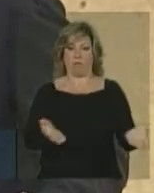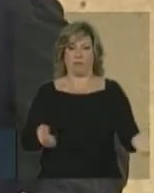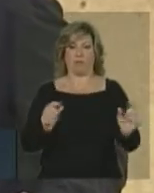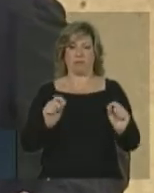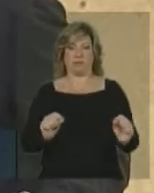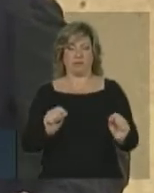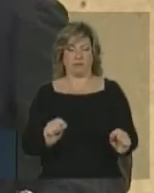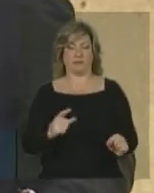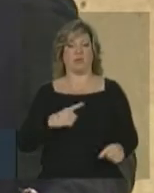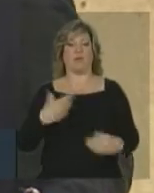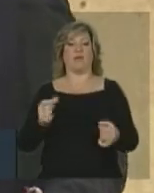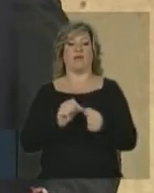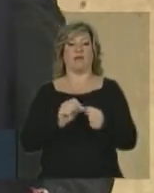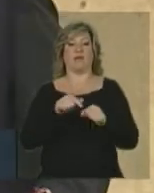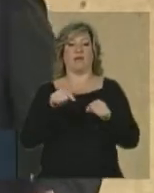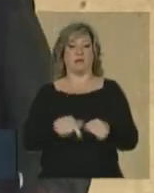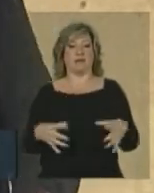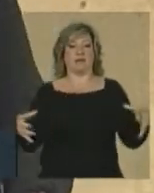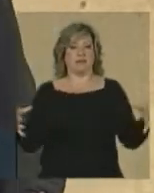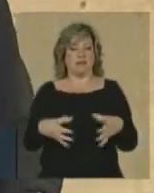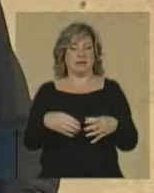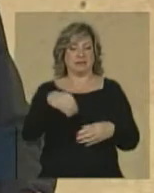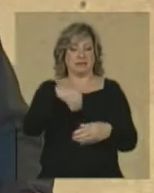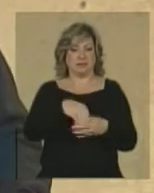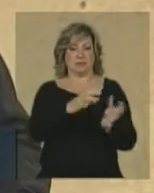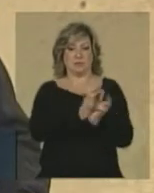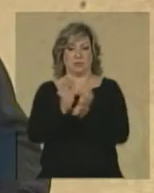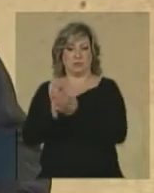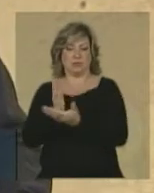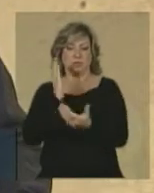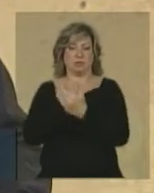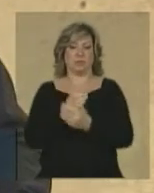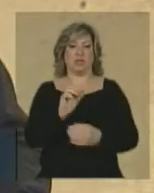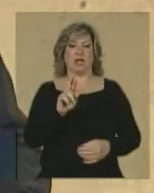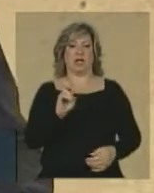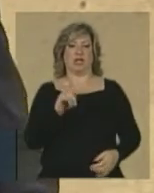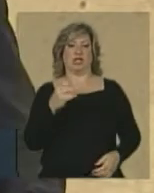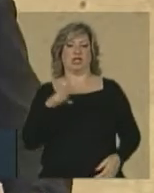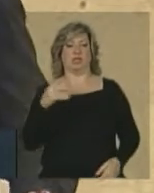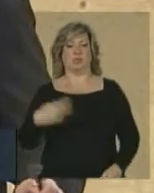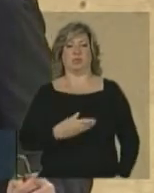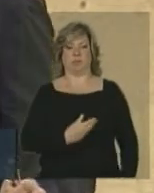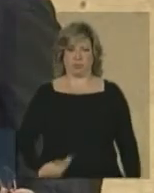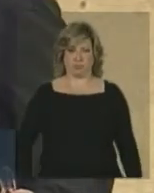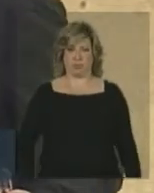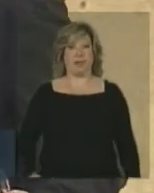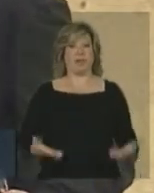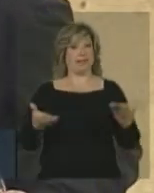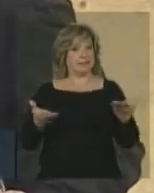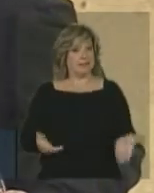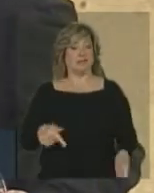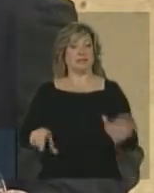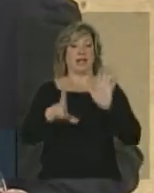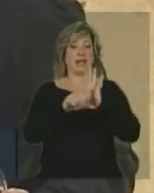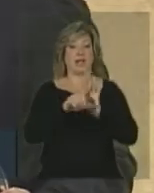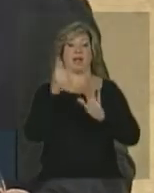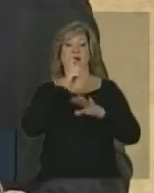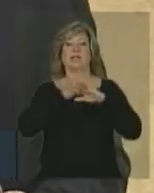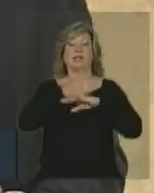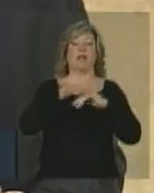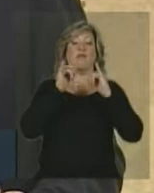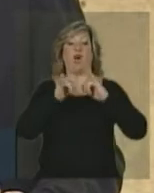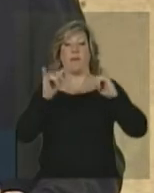e está inserida dentro dos arquivos, dos órgãos e dos registros públicos. É nessa perspectiva que a lei de acesso à informação